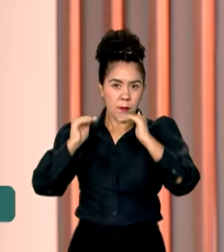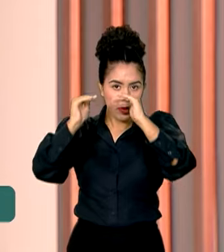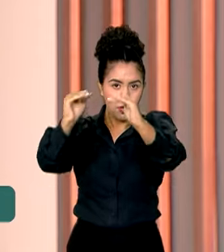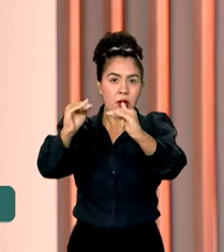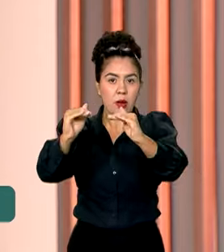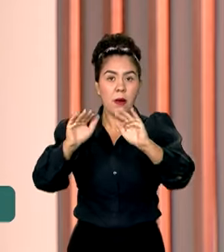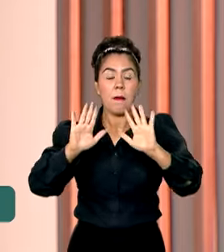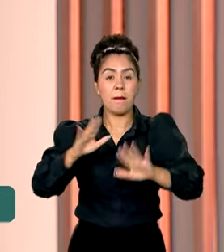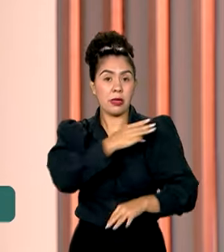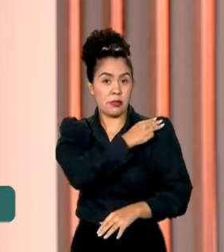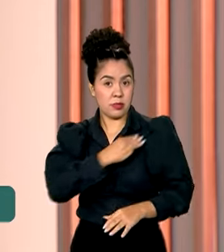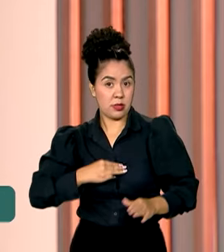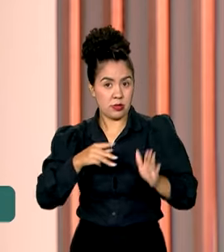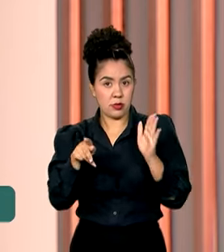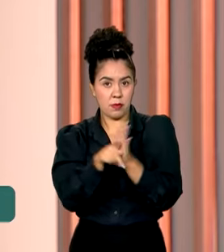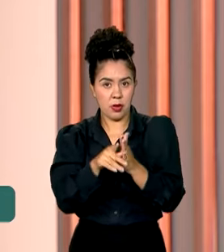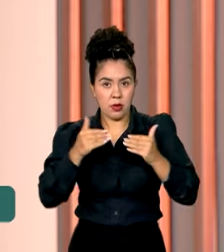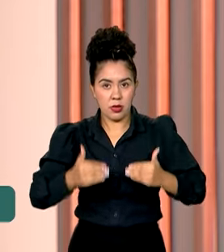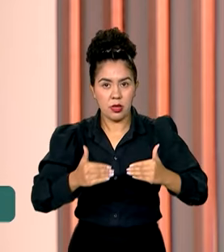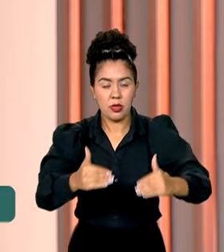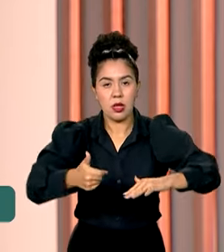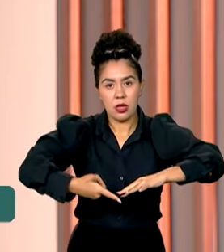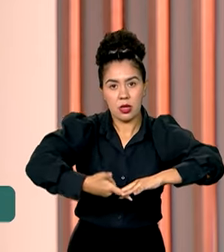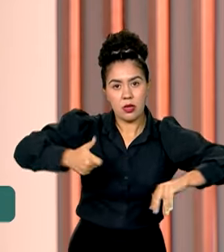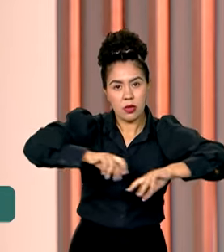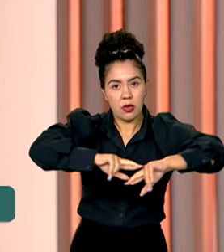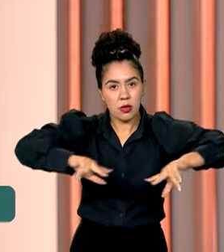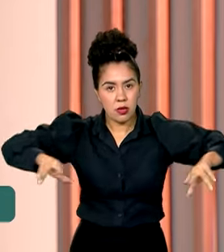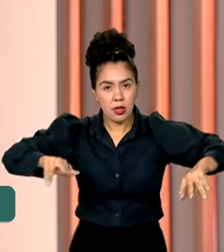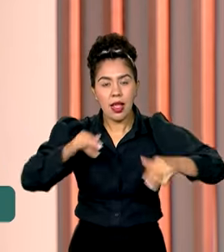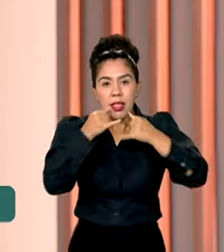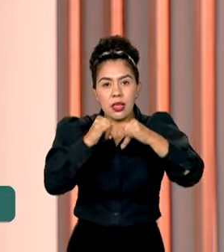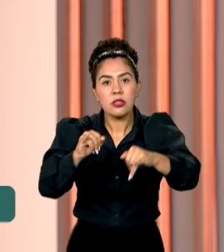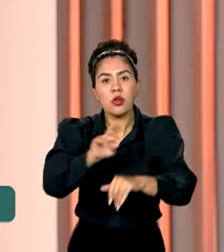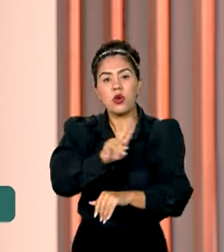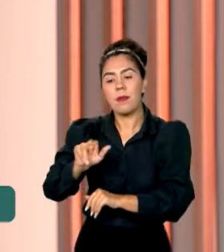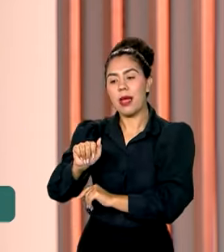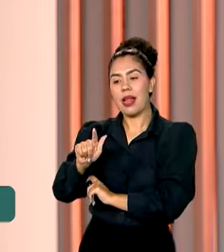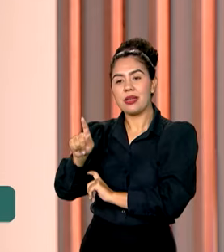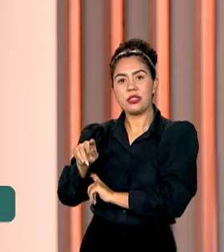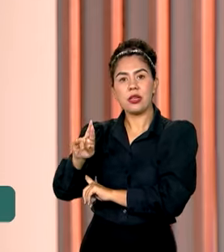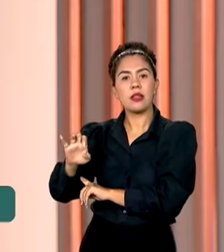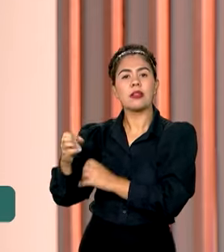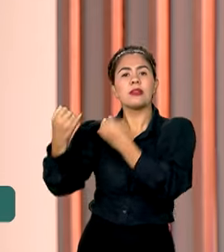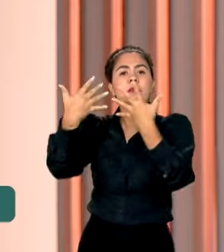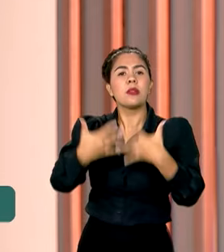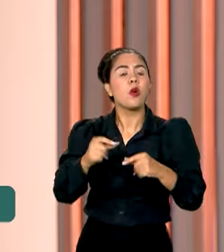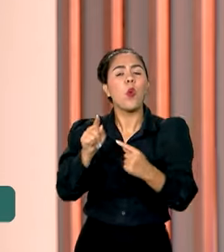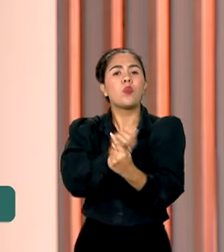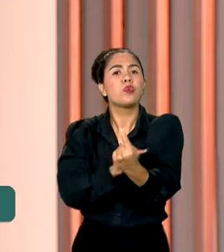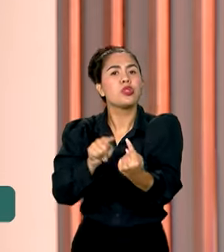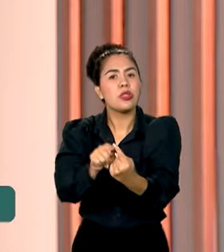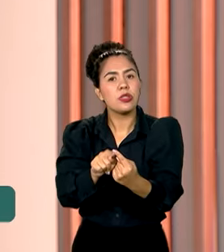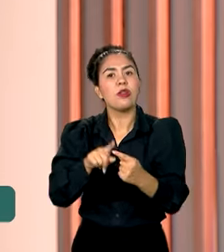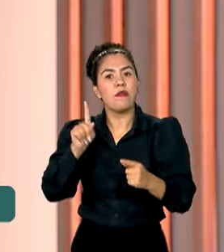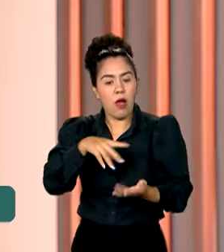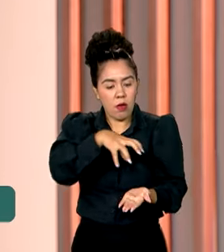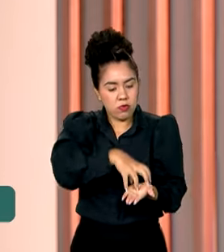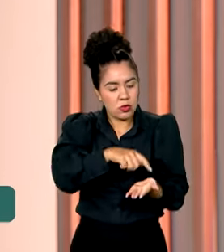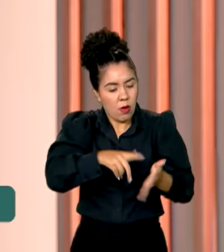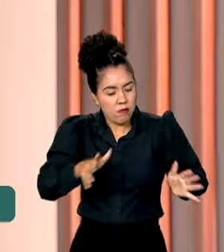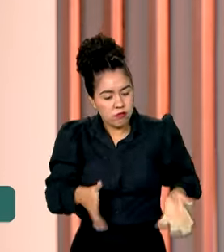Segundo o ministro de Minas e Energia, Alexandre Silveira, o objetivo é fortalecer a instituição e incentivar o